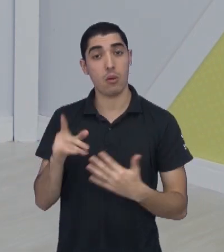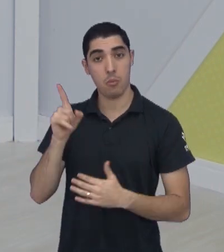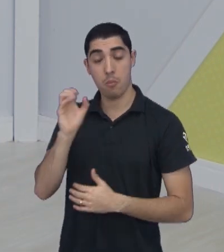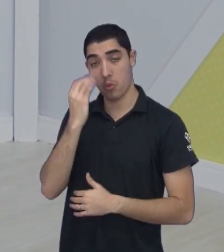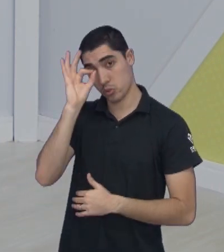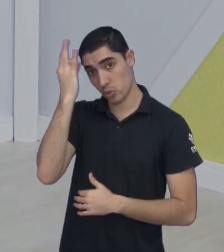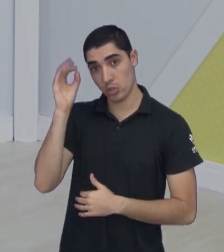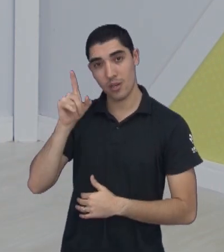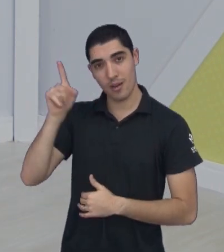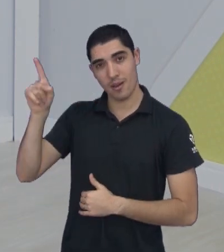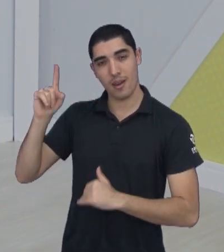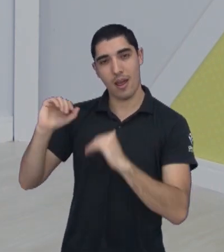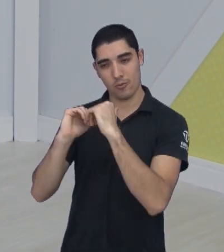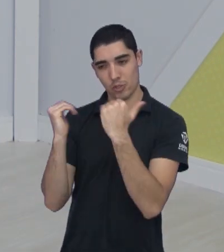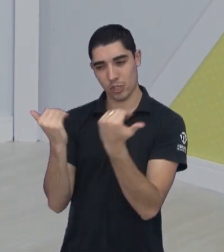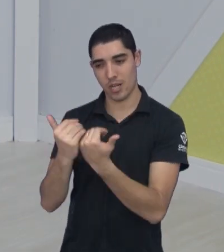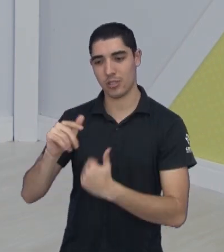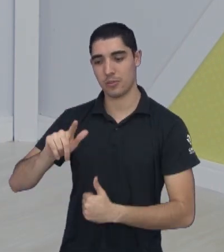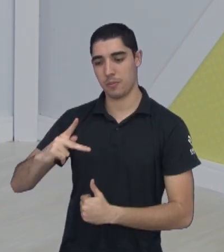Pedrocão, que é o templo do basquete brasileiro, tá certo?